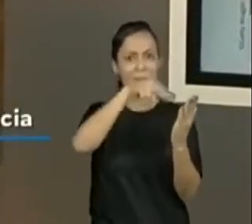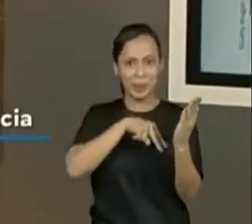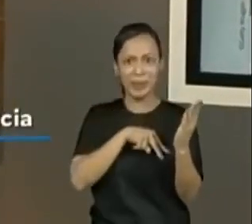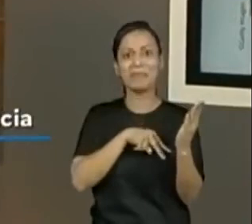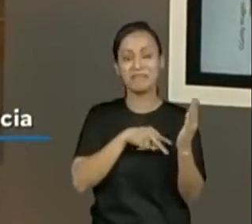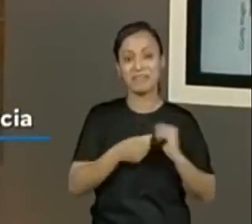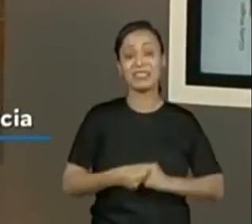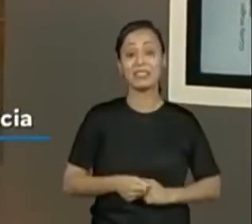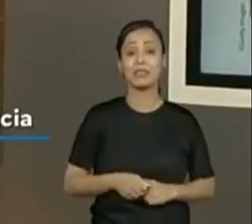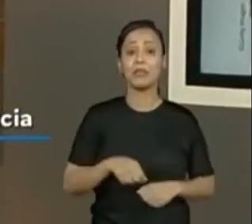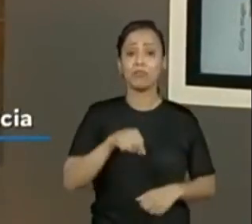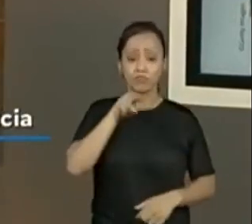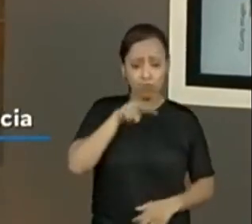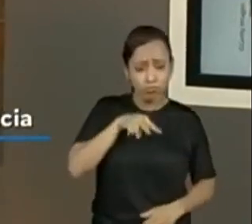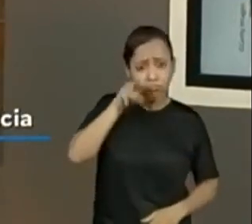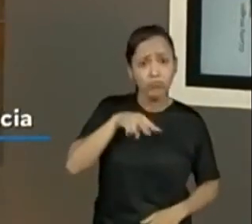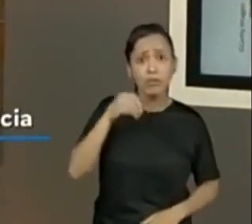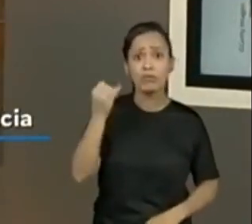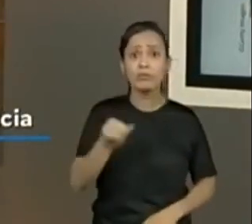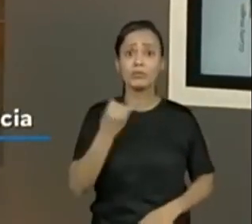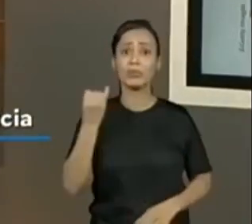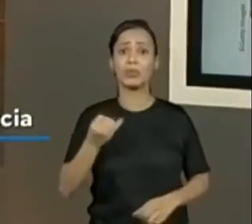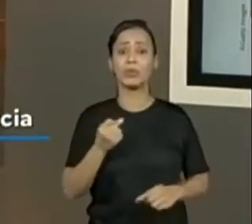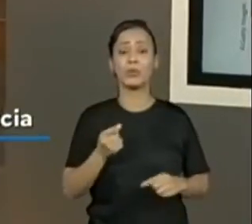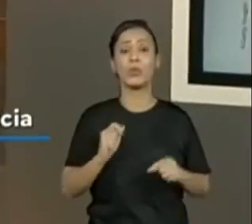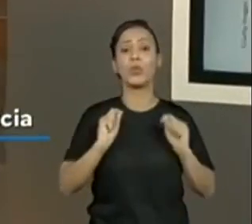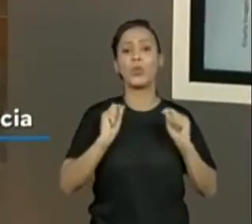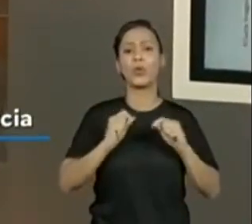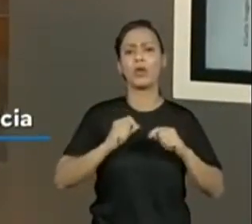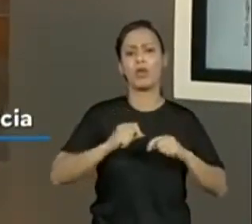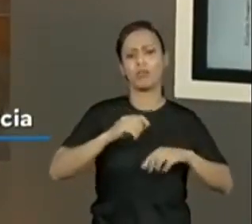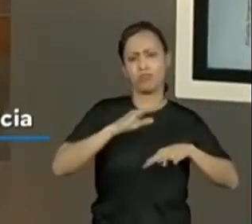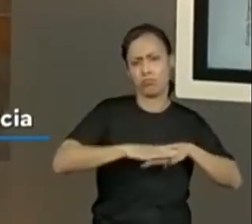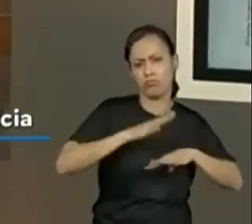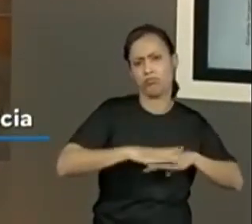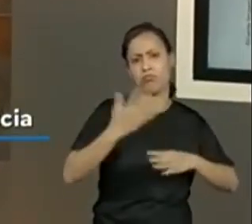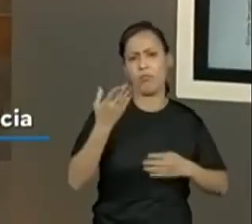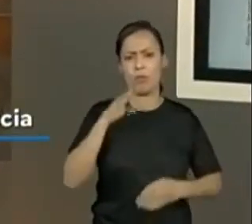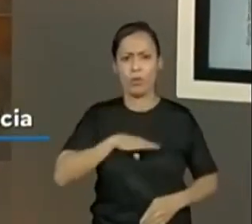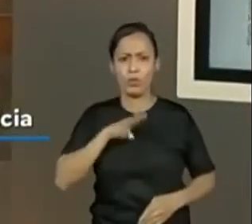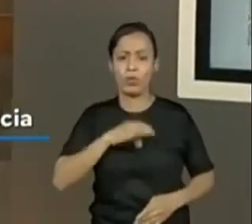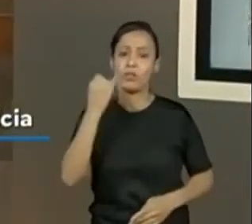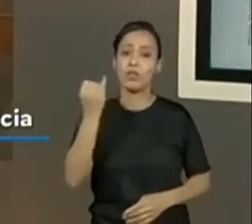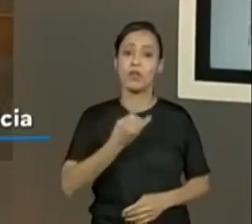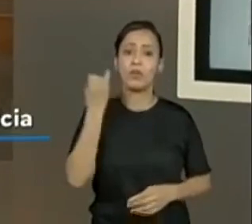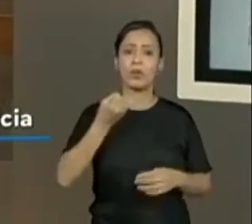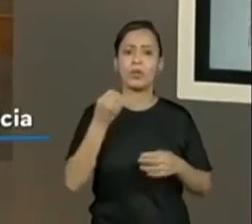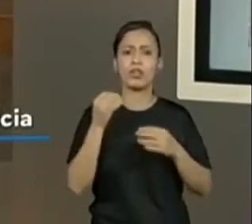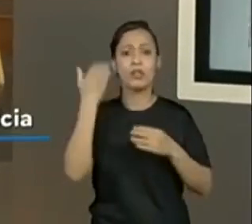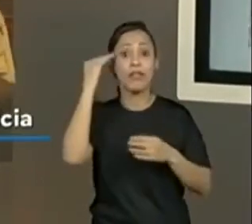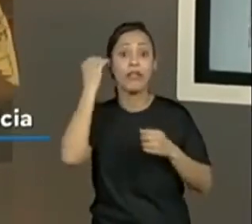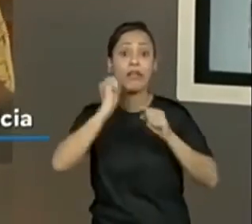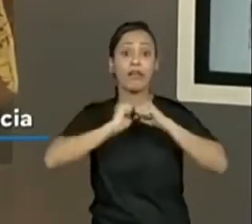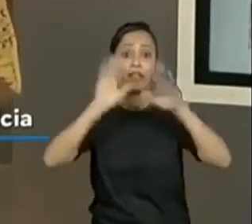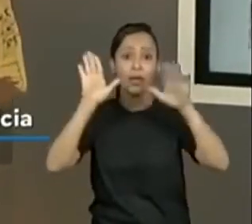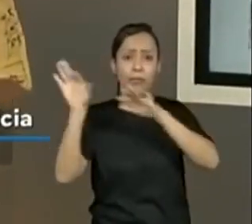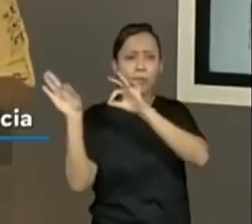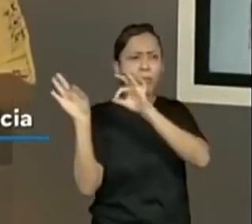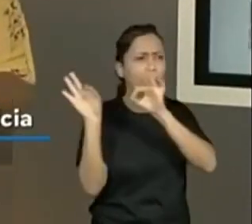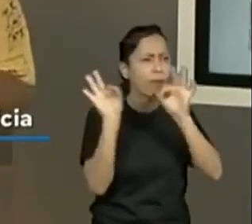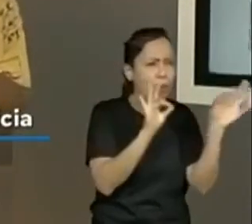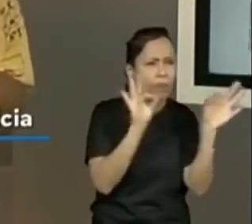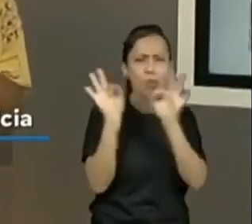tanto nas aulas de português, como matemática e as outras disciplinas, a importância da leitura. Então, essa sequência, se